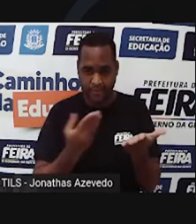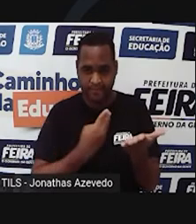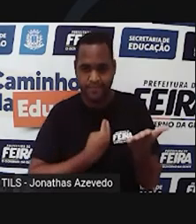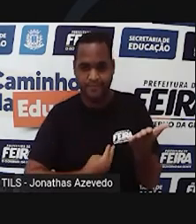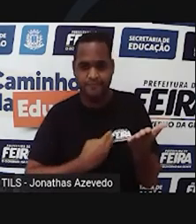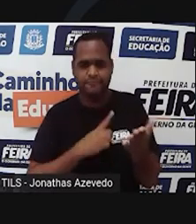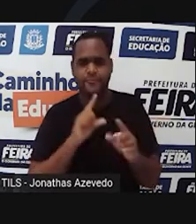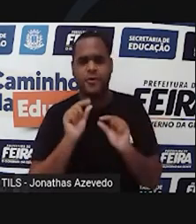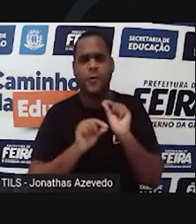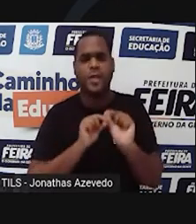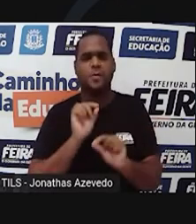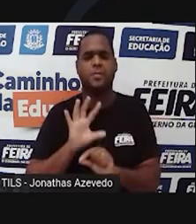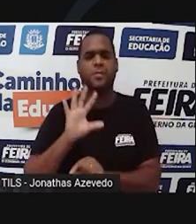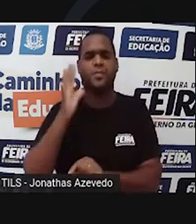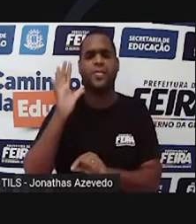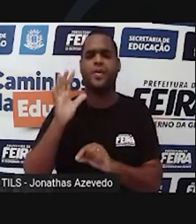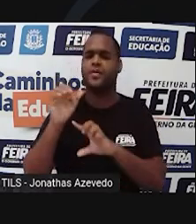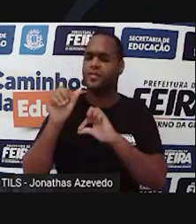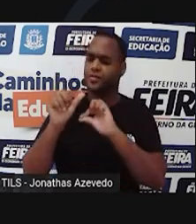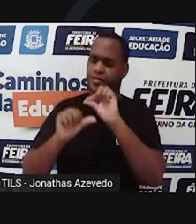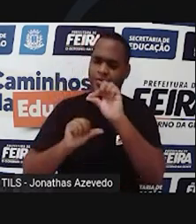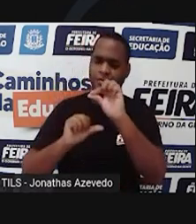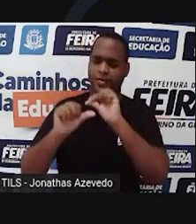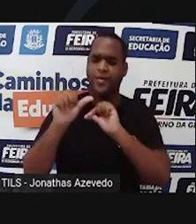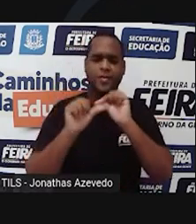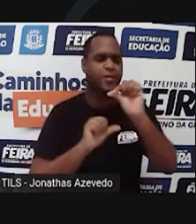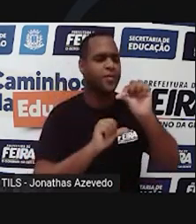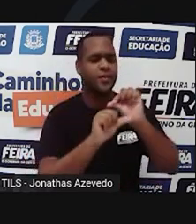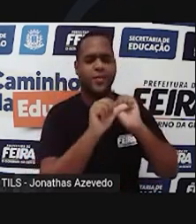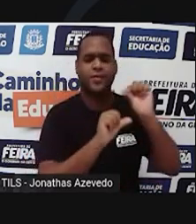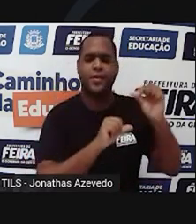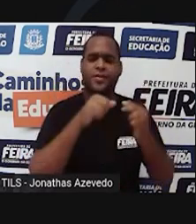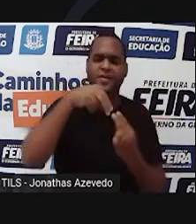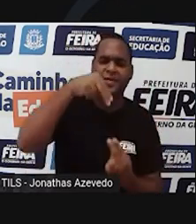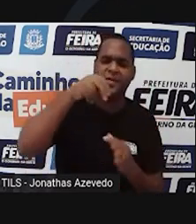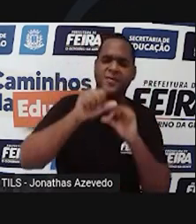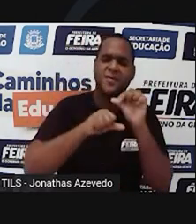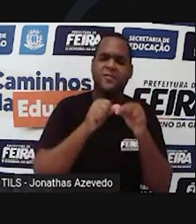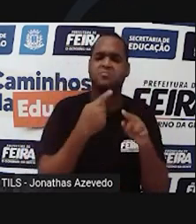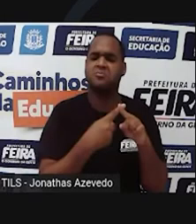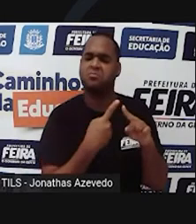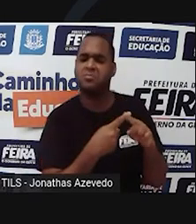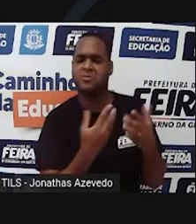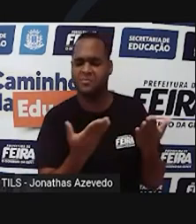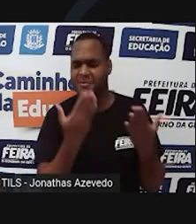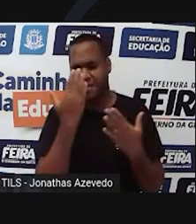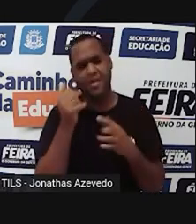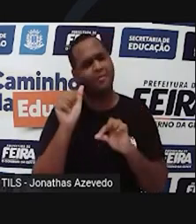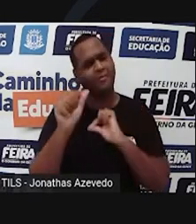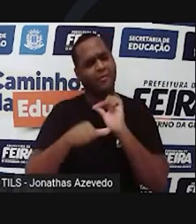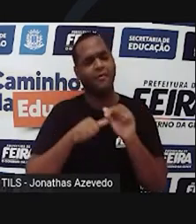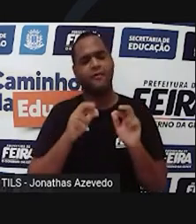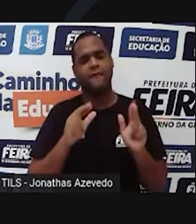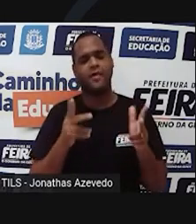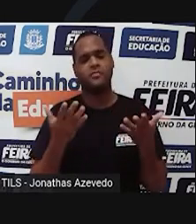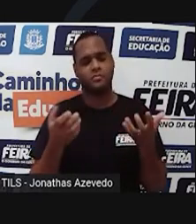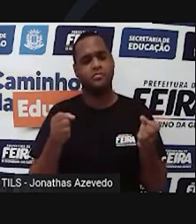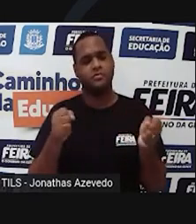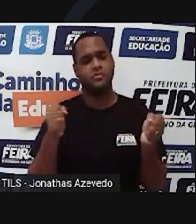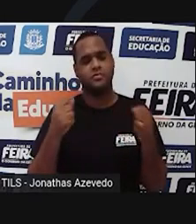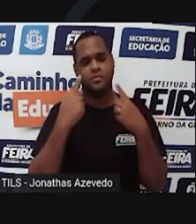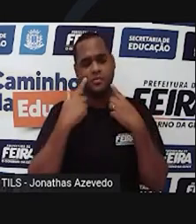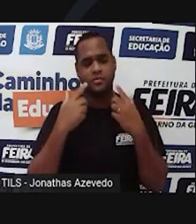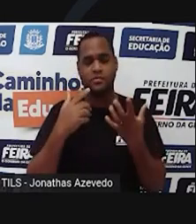O que aconteceu com o tamanho da sombra ao longo do dia? Ele mudou, não foi? Isso mesmo. À medida que o dia